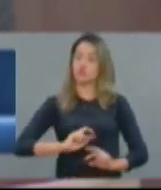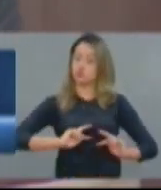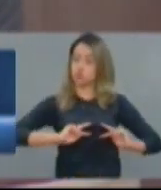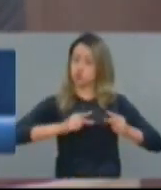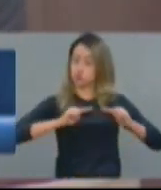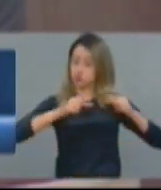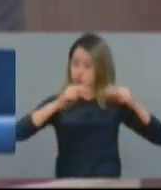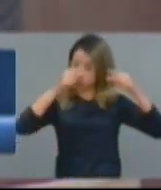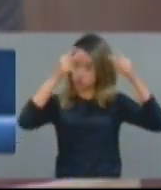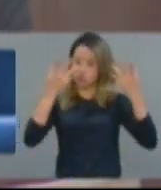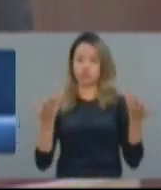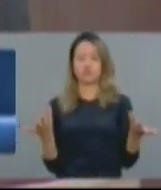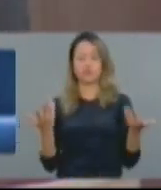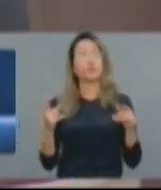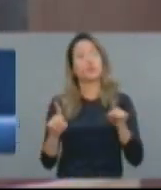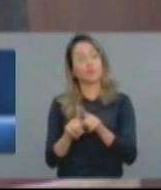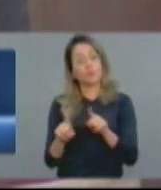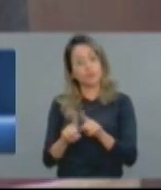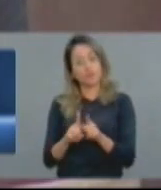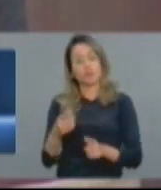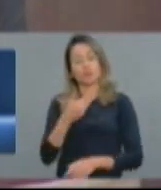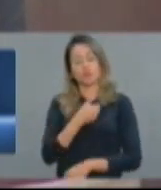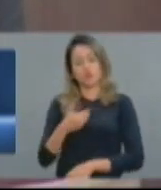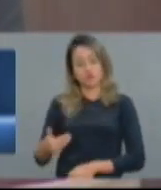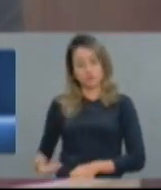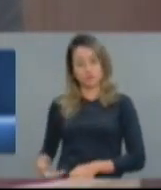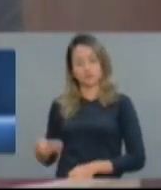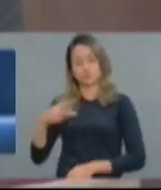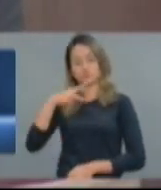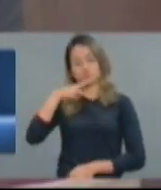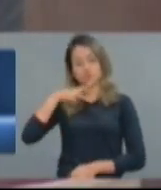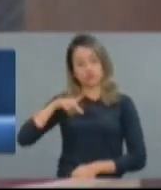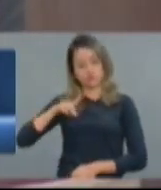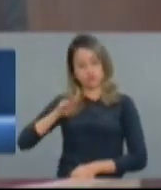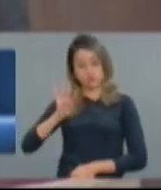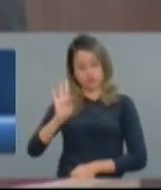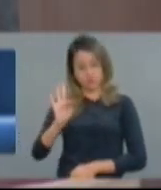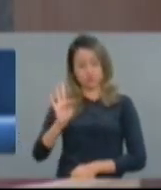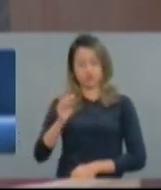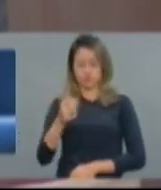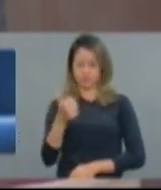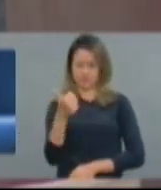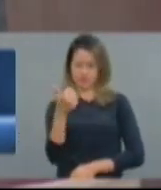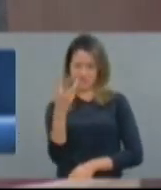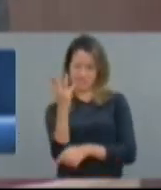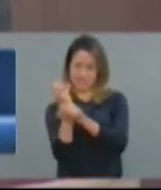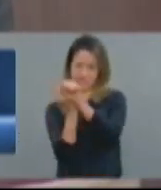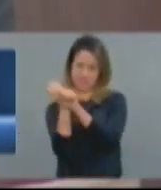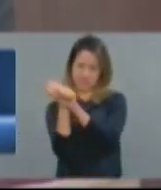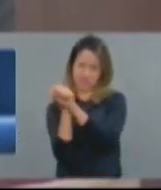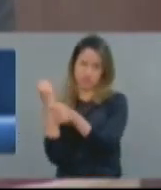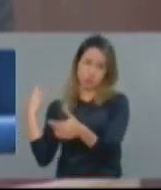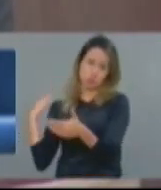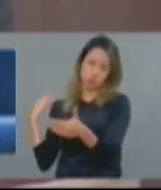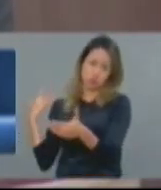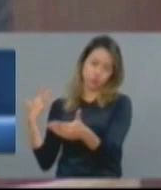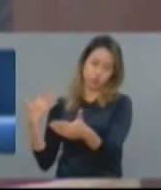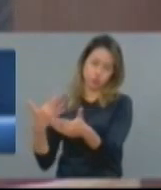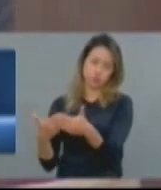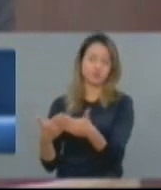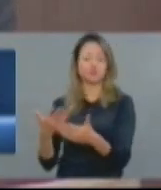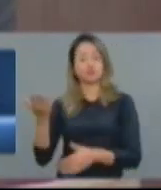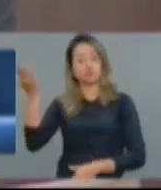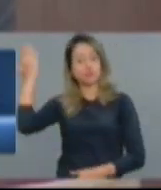prático nos governos do PT nesses 13 anos. Nós recebemos o governo com